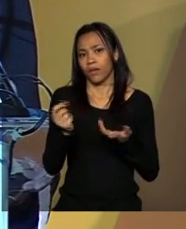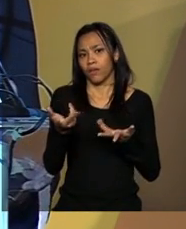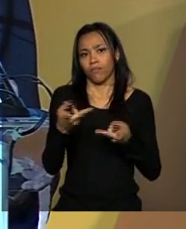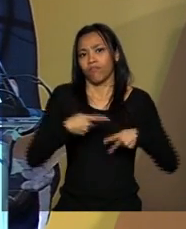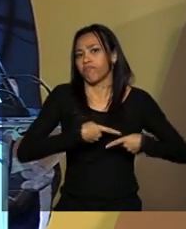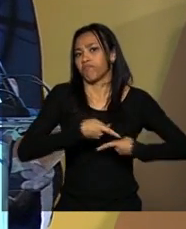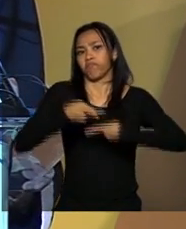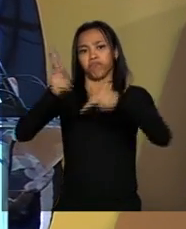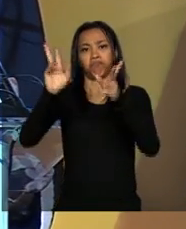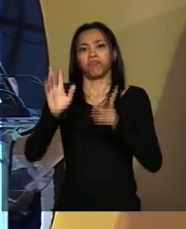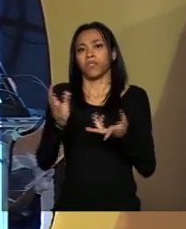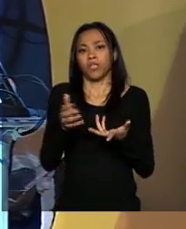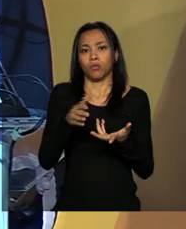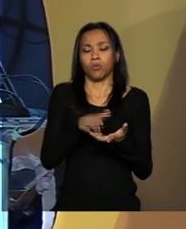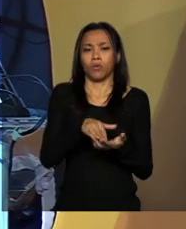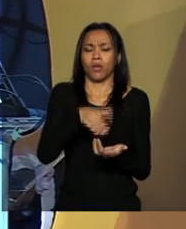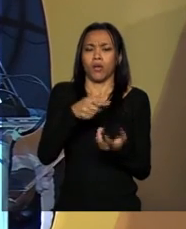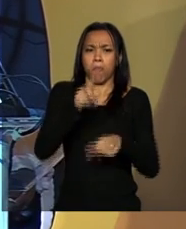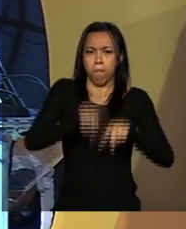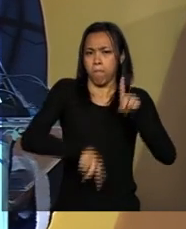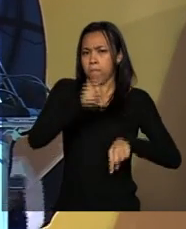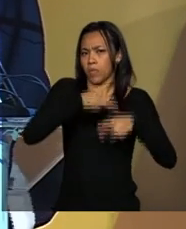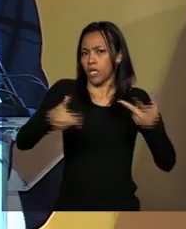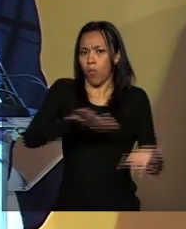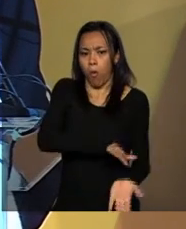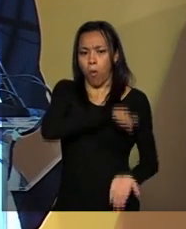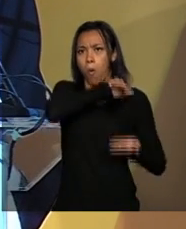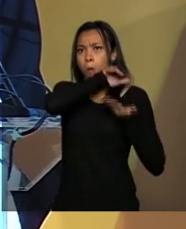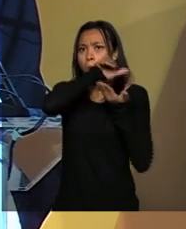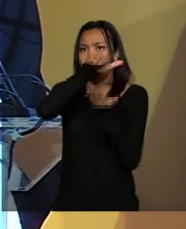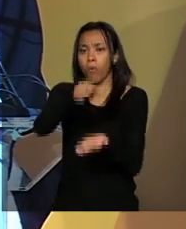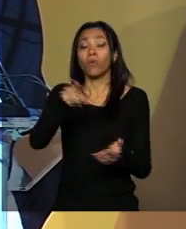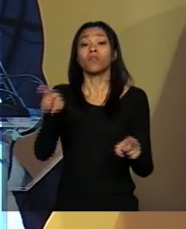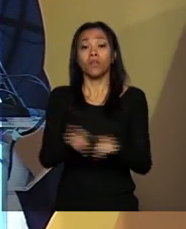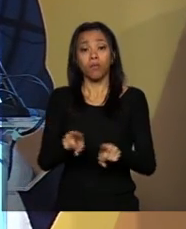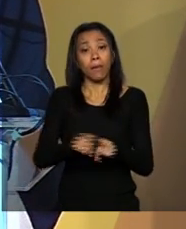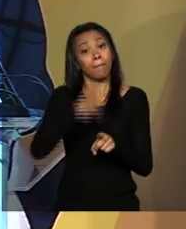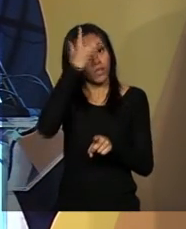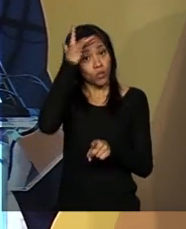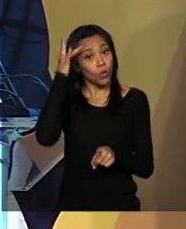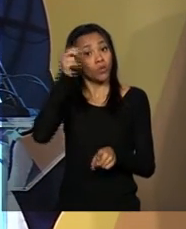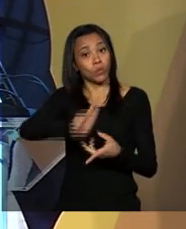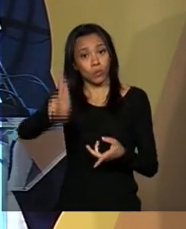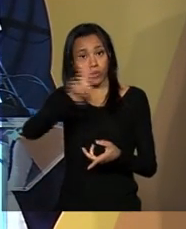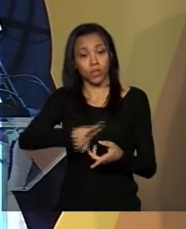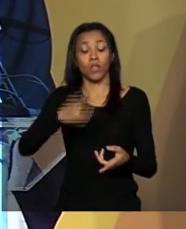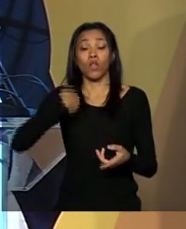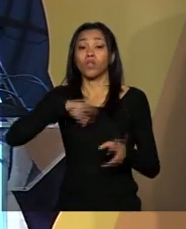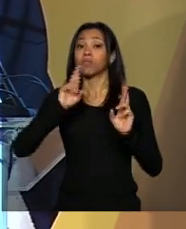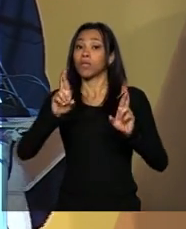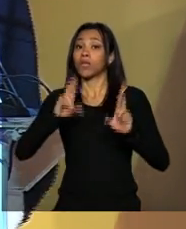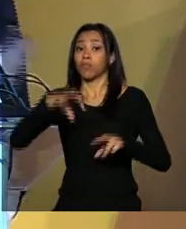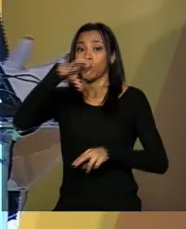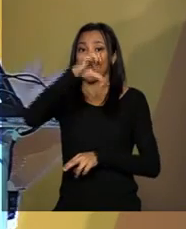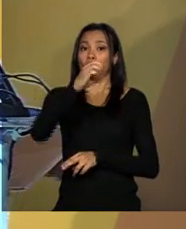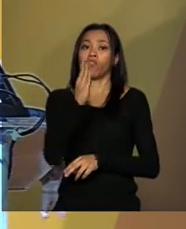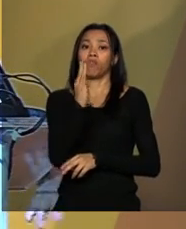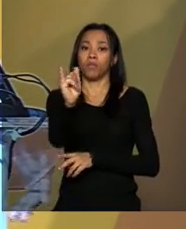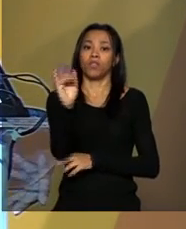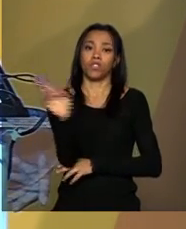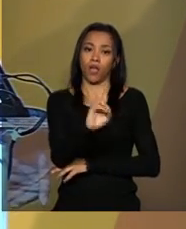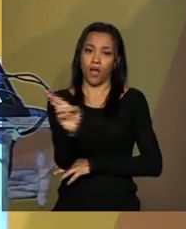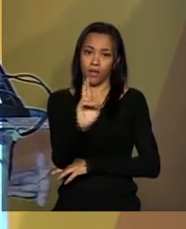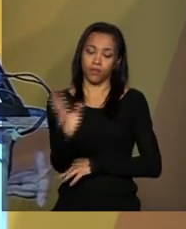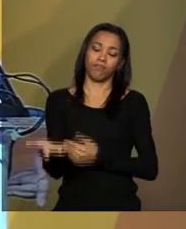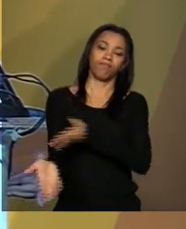passageiros. Com esses movimentos em aeroportos, nós esperamos nove bilhões de reais. Na área